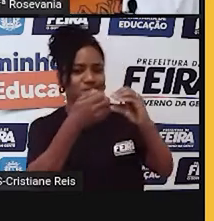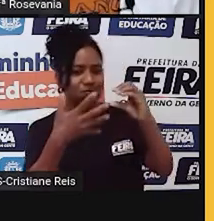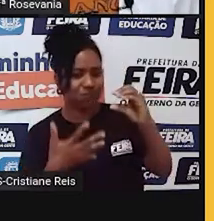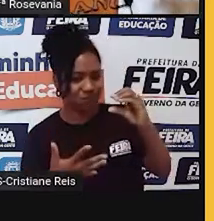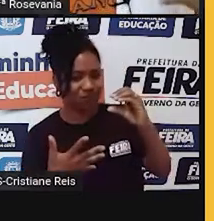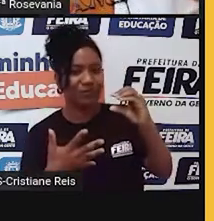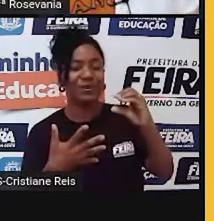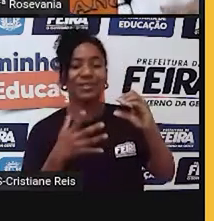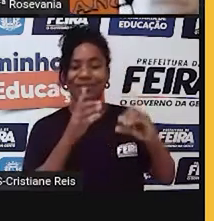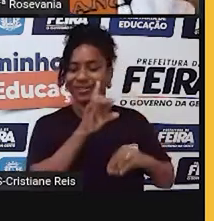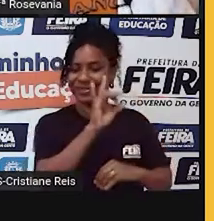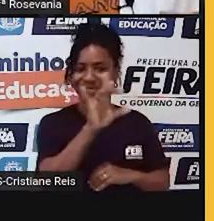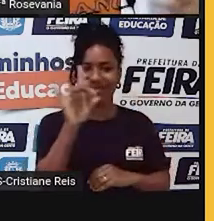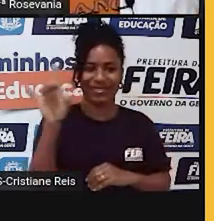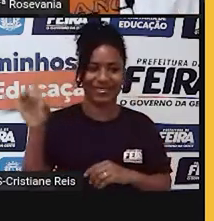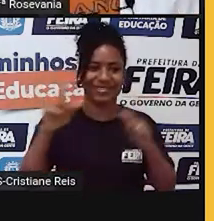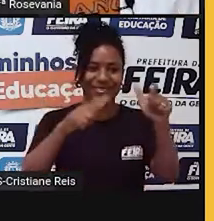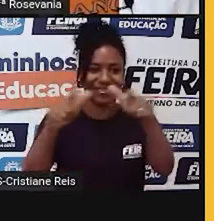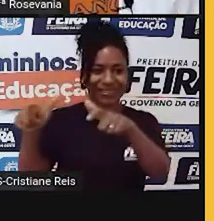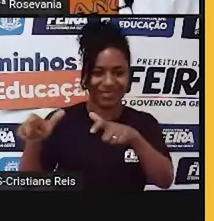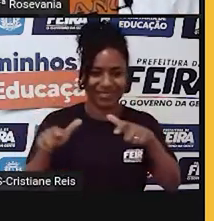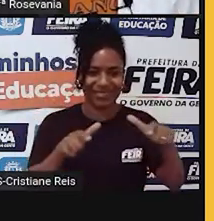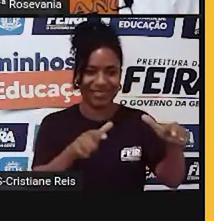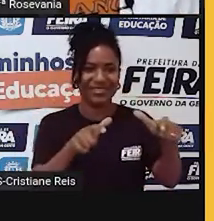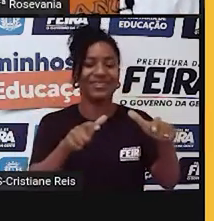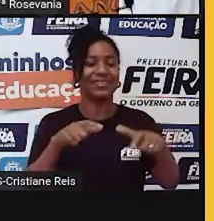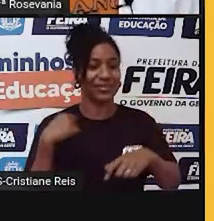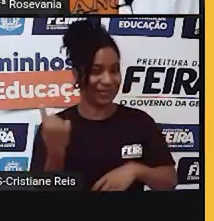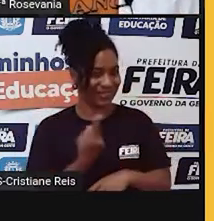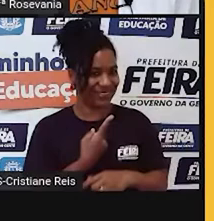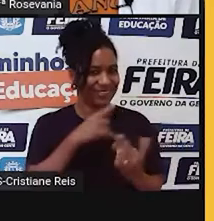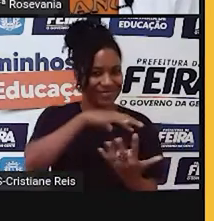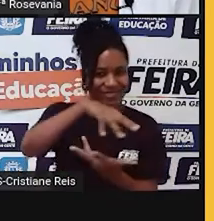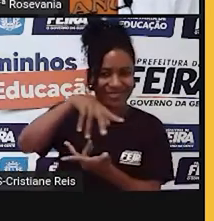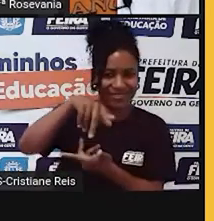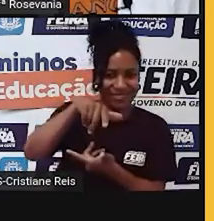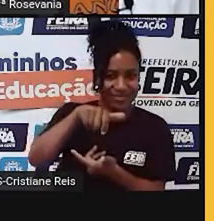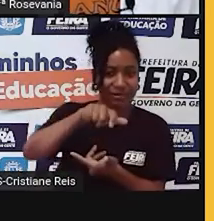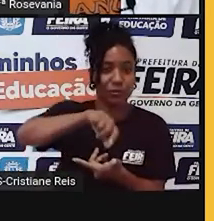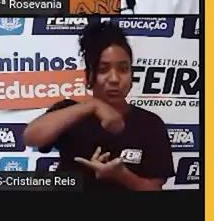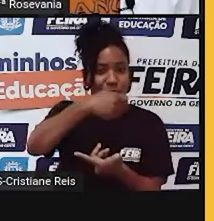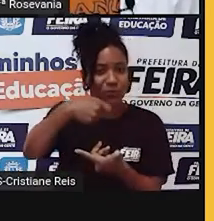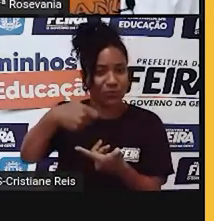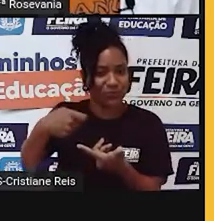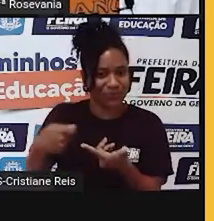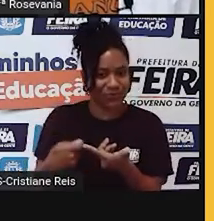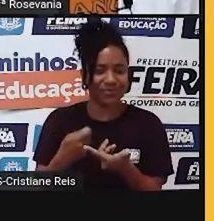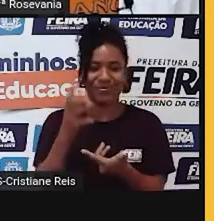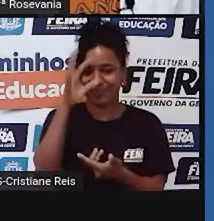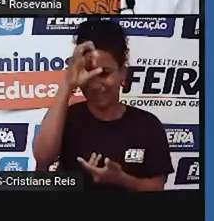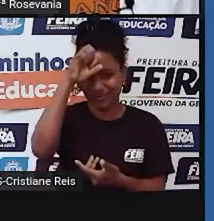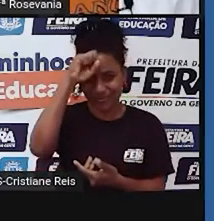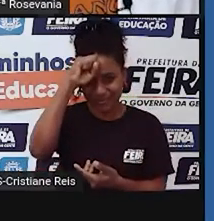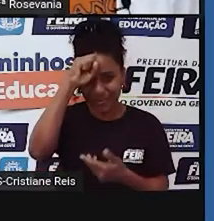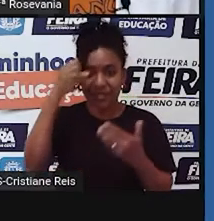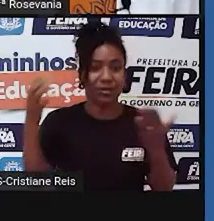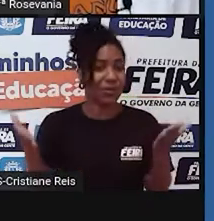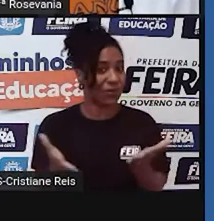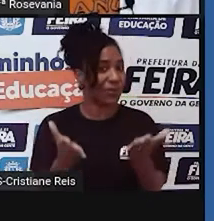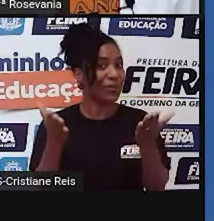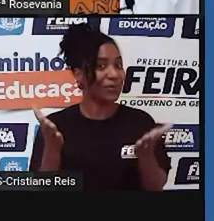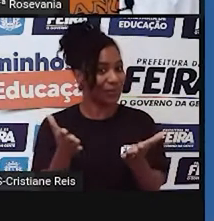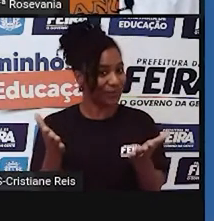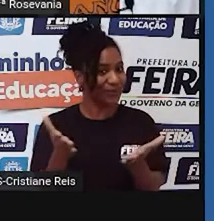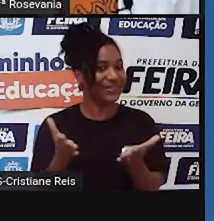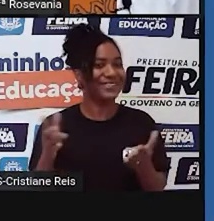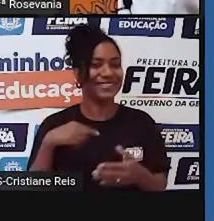que a gente, né, vai passando, né, na nossa terra. Então, na realidade, hoje nós temos mais uma aula